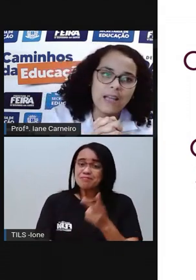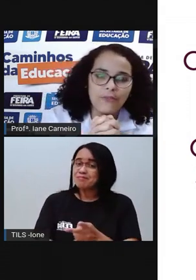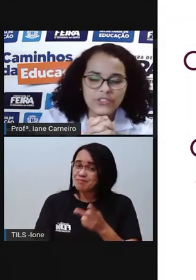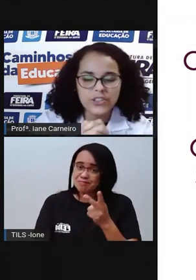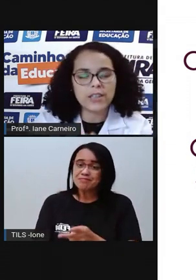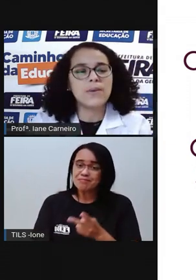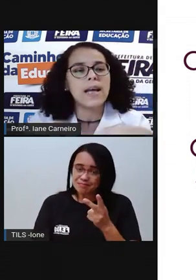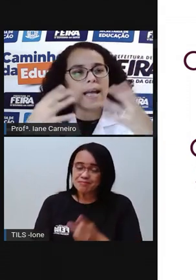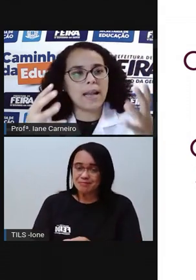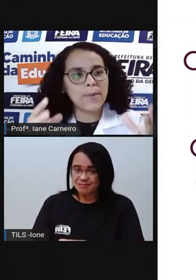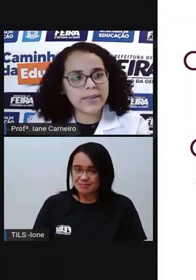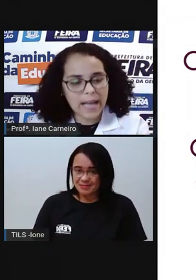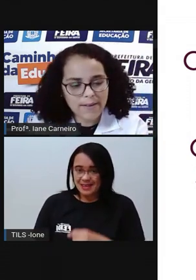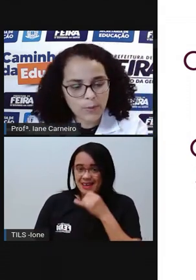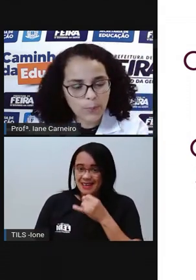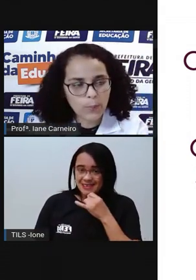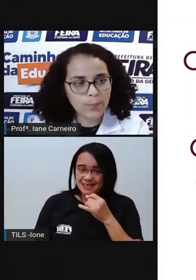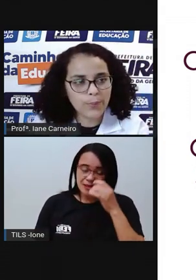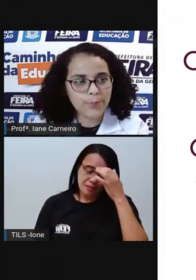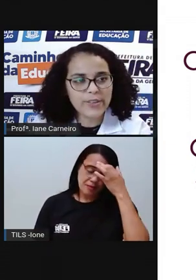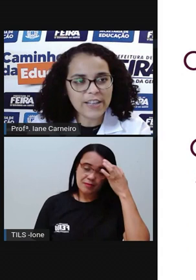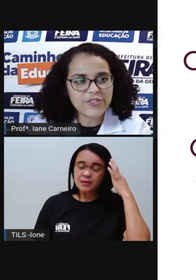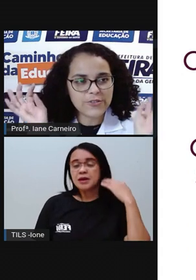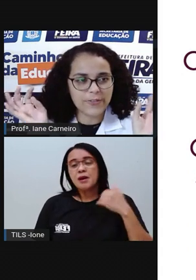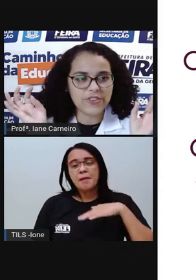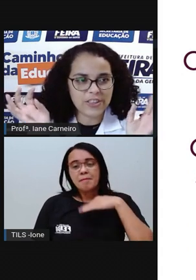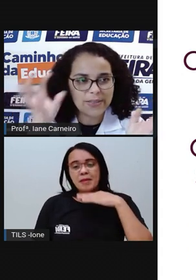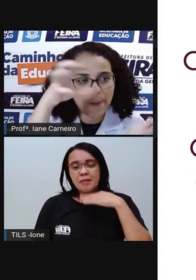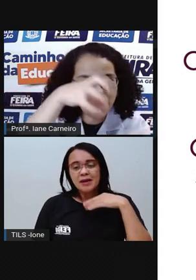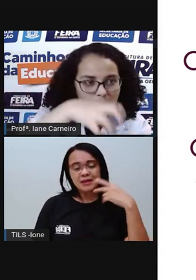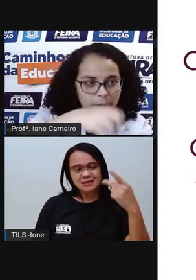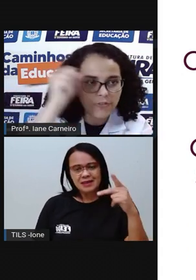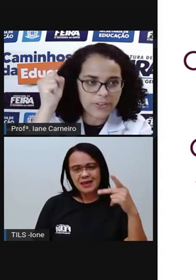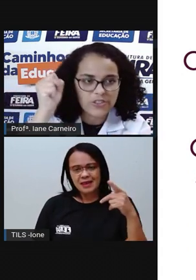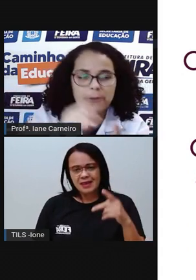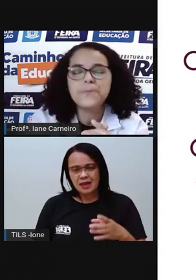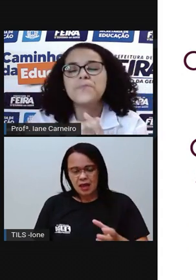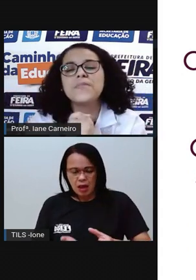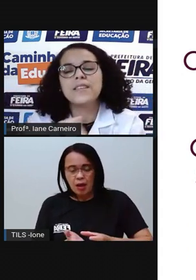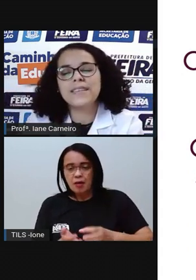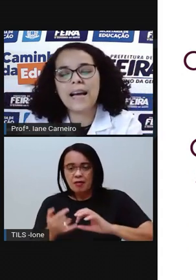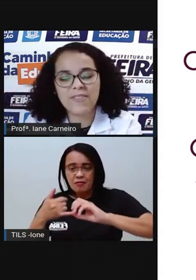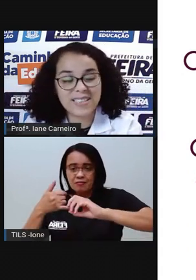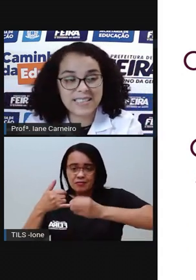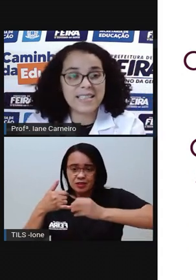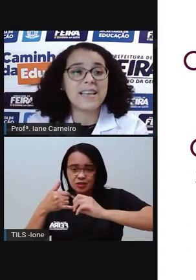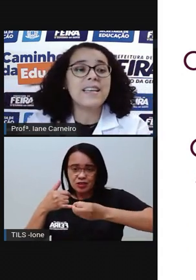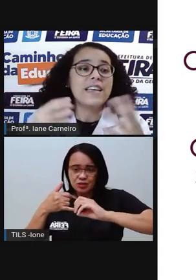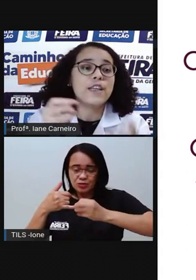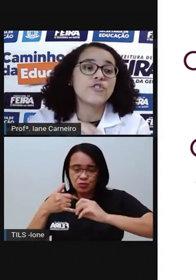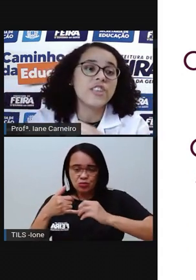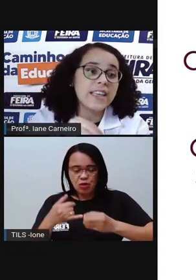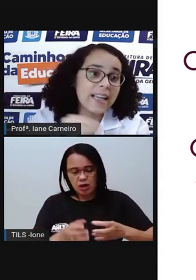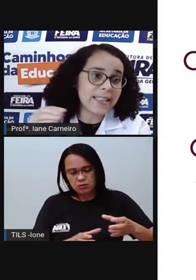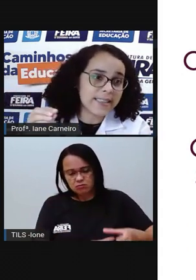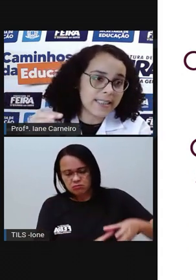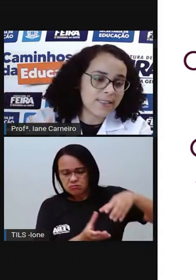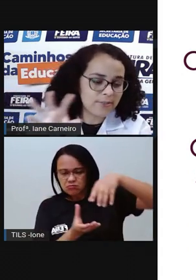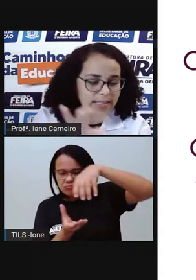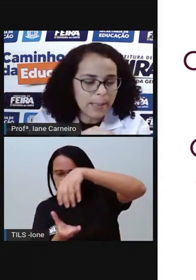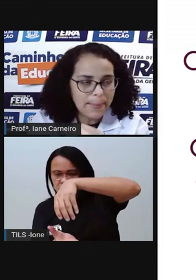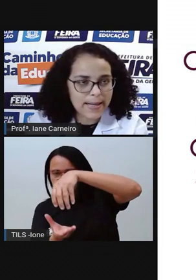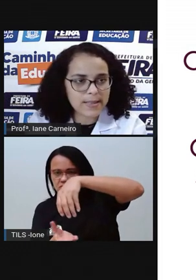que ia cozinhar o feijão, ela botava um punhadinho de feijão, né? Um pouquinho de feijão na vasilha, e eu tinha que ir